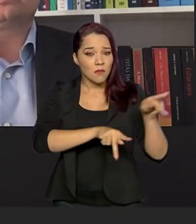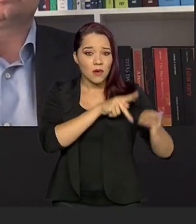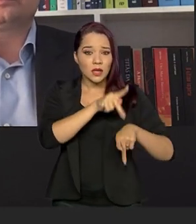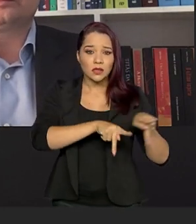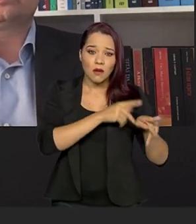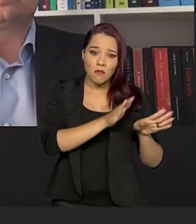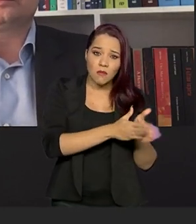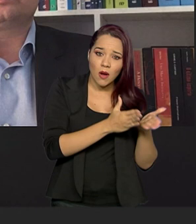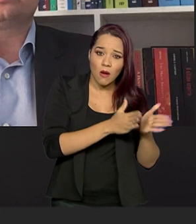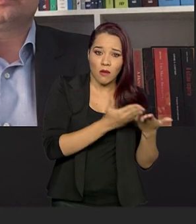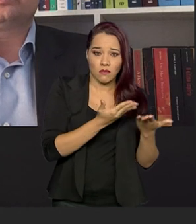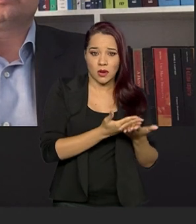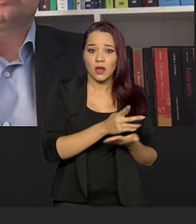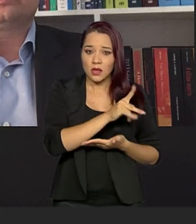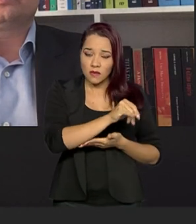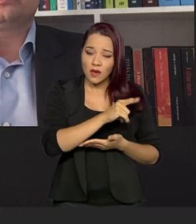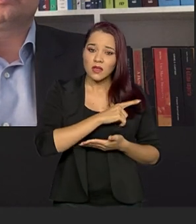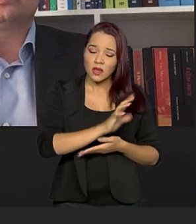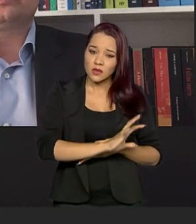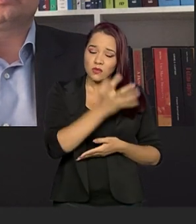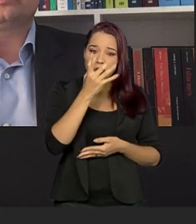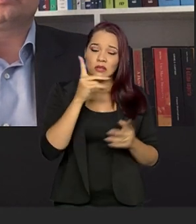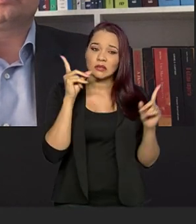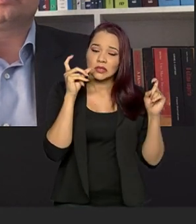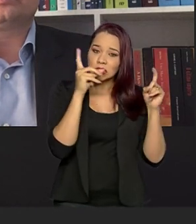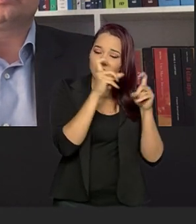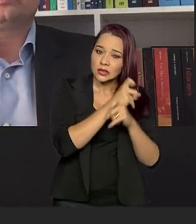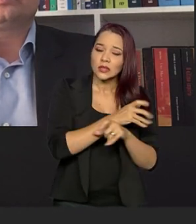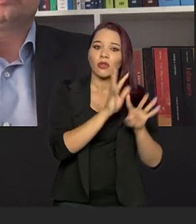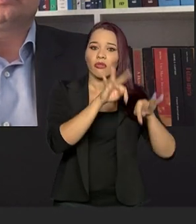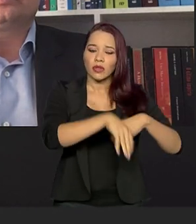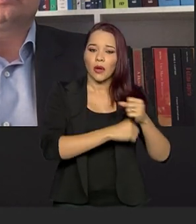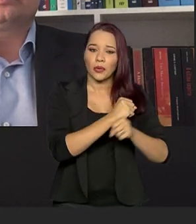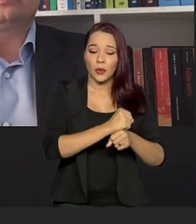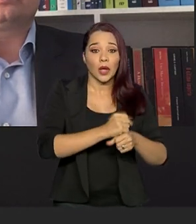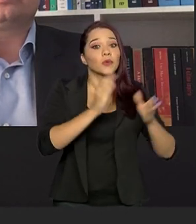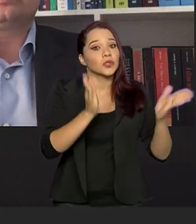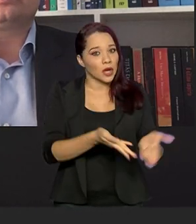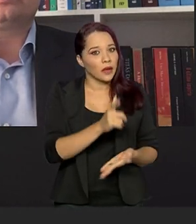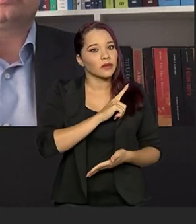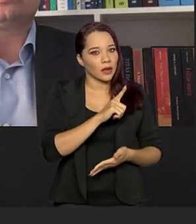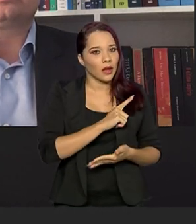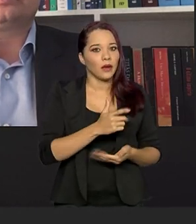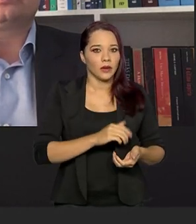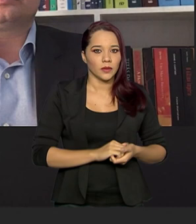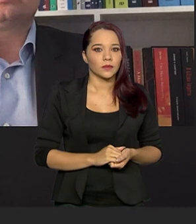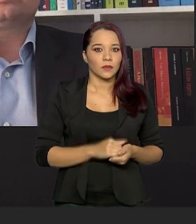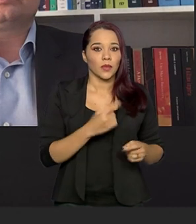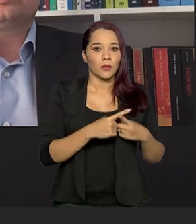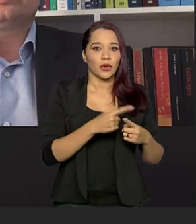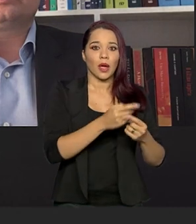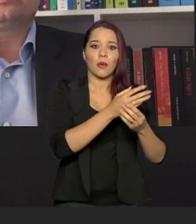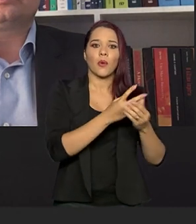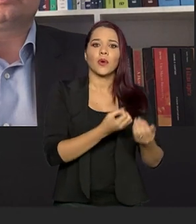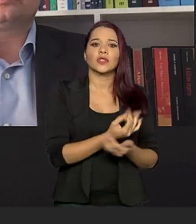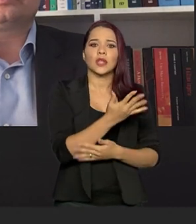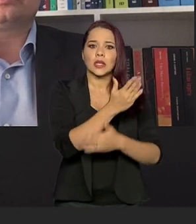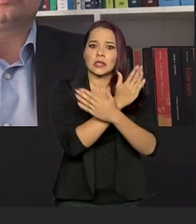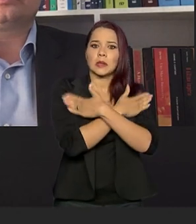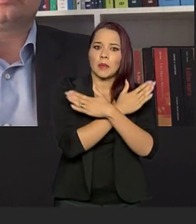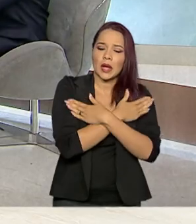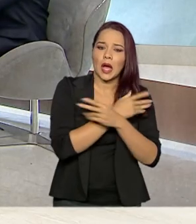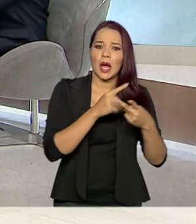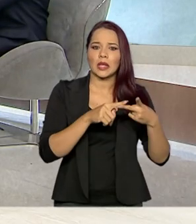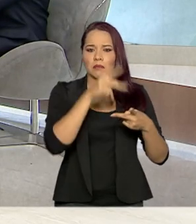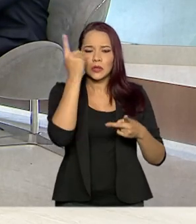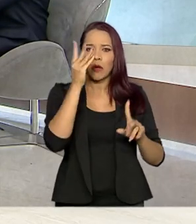renda, que vai estar numa situação complexa no final deste ano, já está, o nosso nível de desempregados e de pessoas em